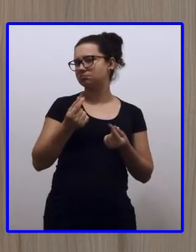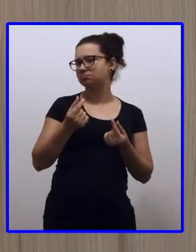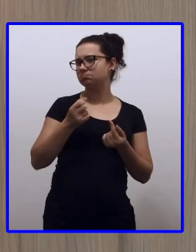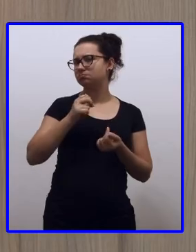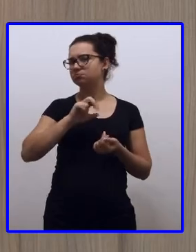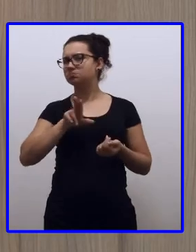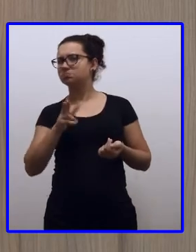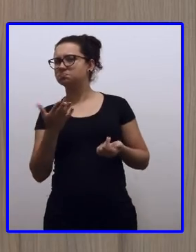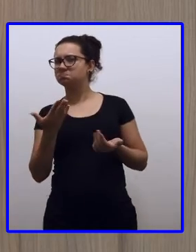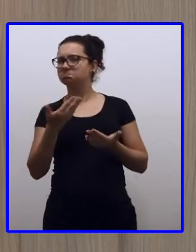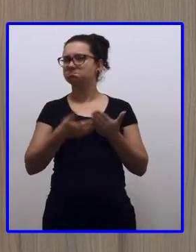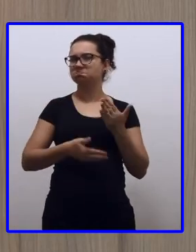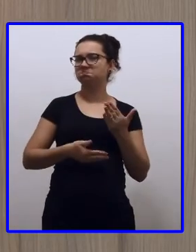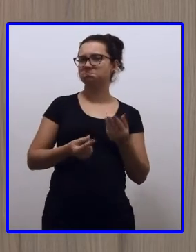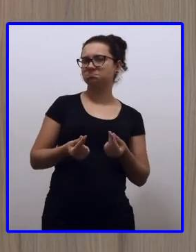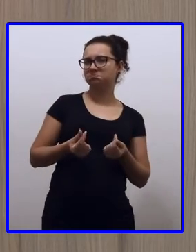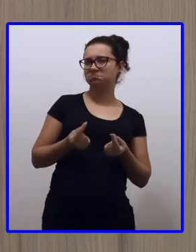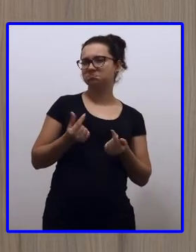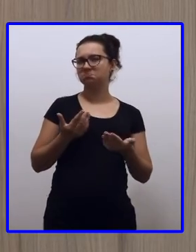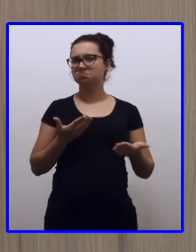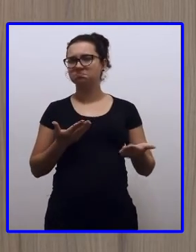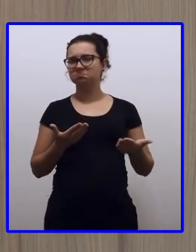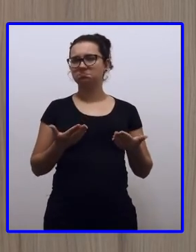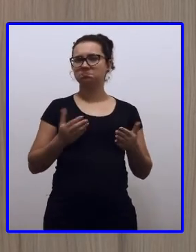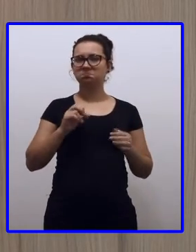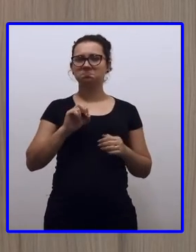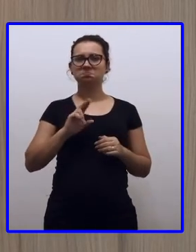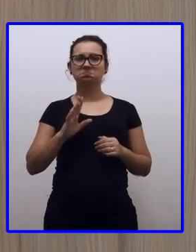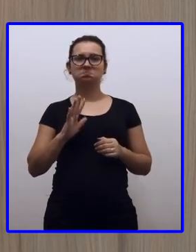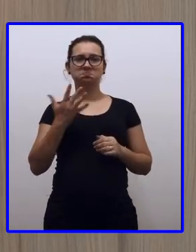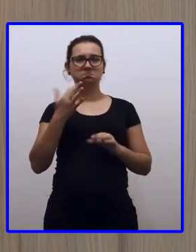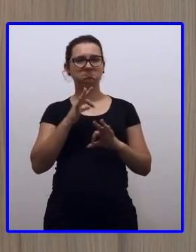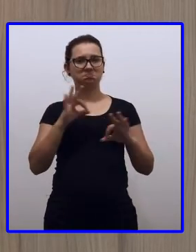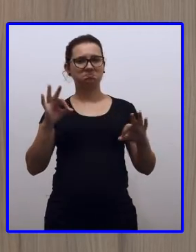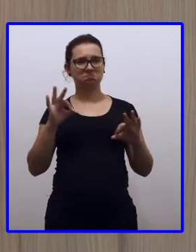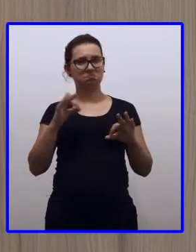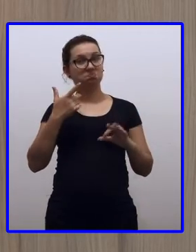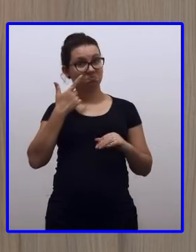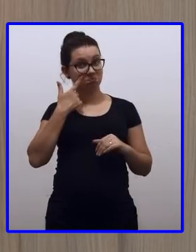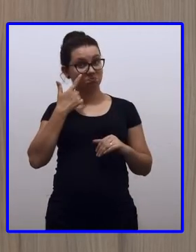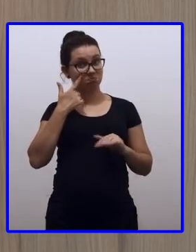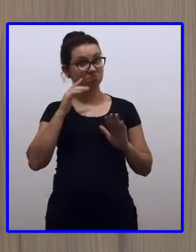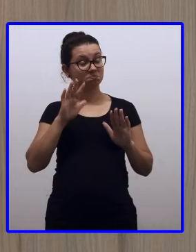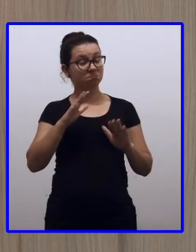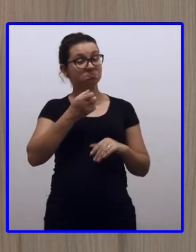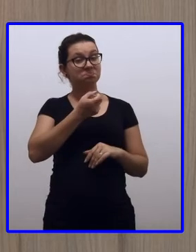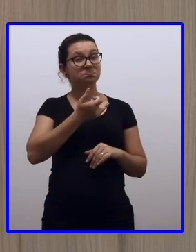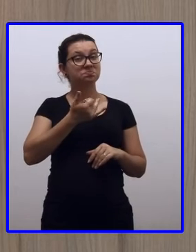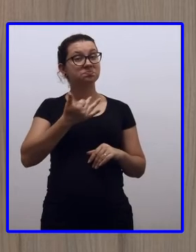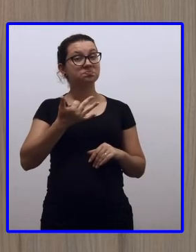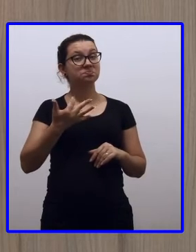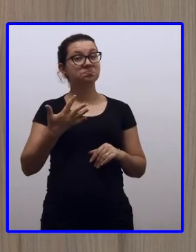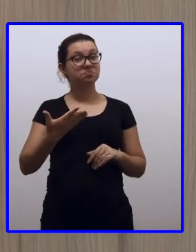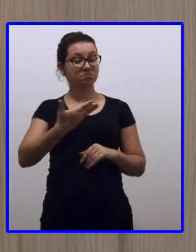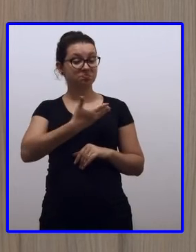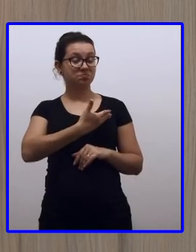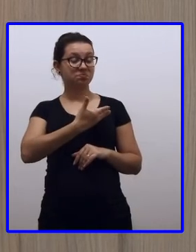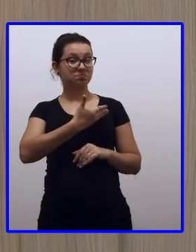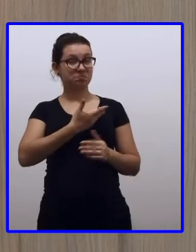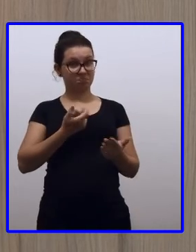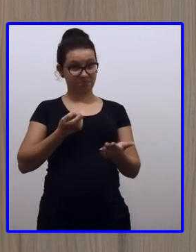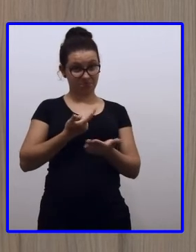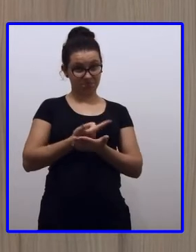O Pedro perdeu dinheiro? Ou não aconteceu nada? Então, primeiro, nós temos que descobrir quanto é que a amiga